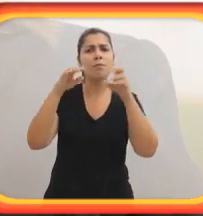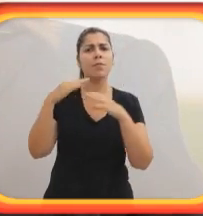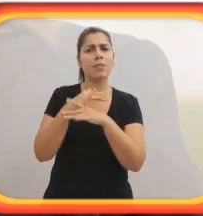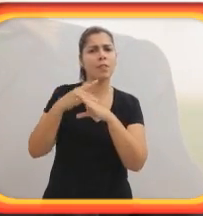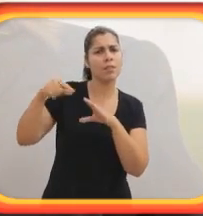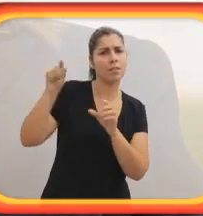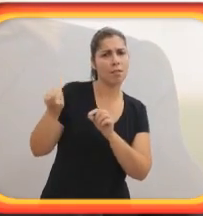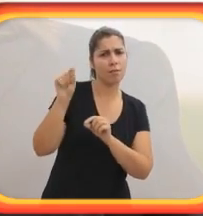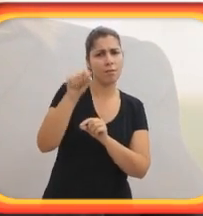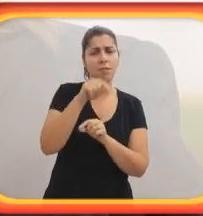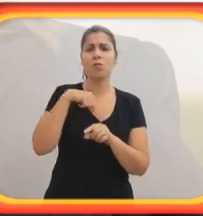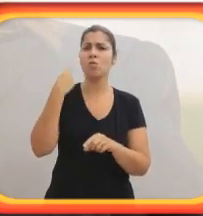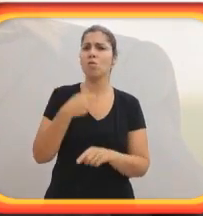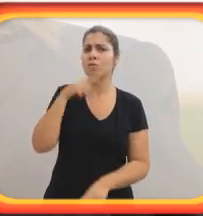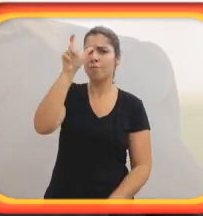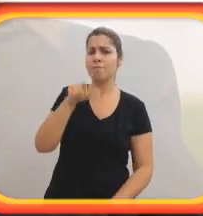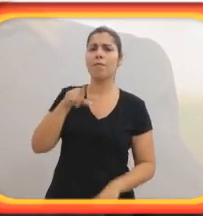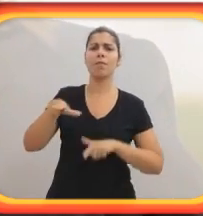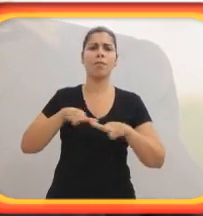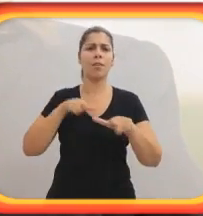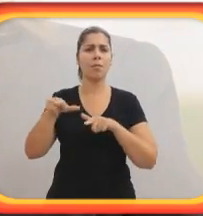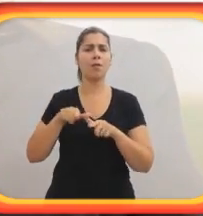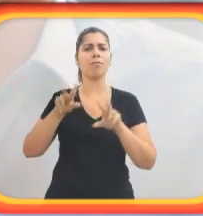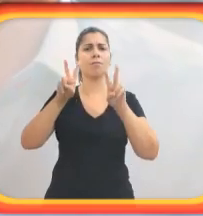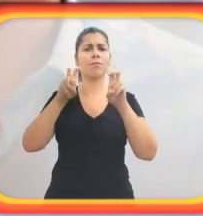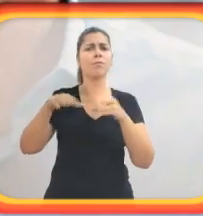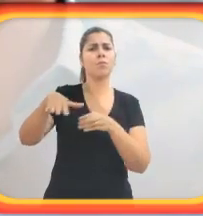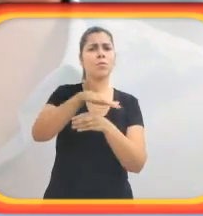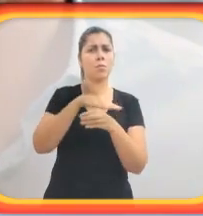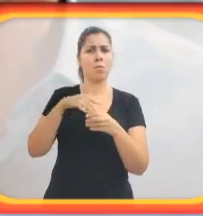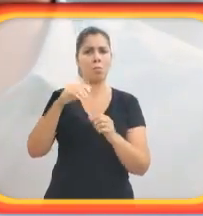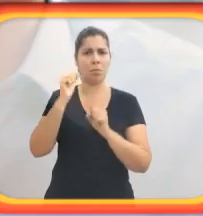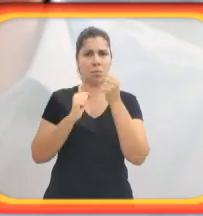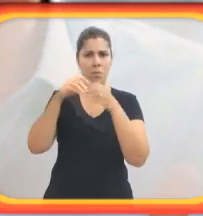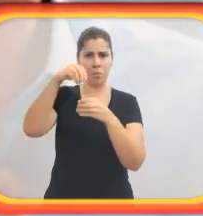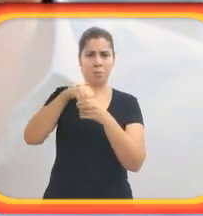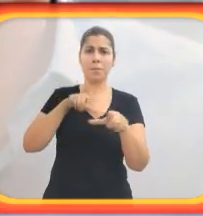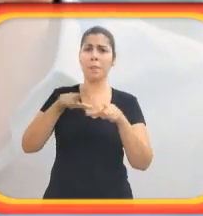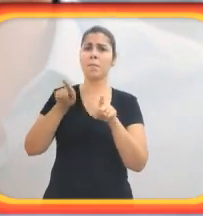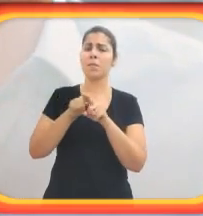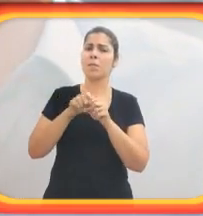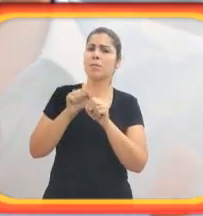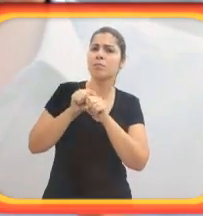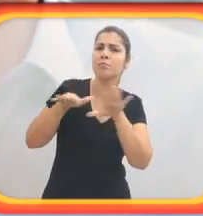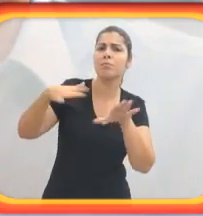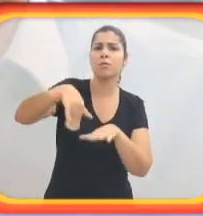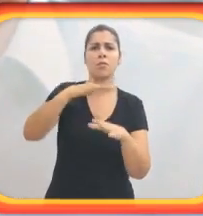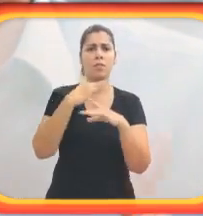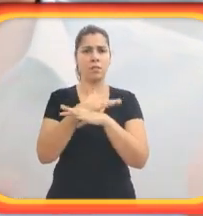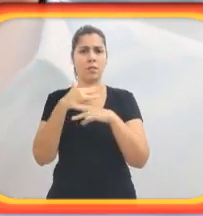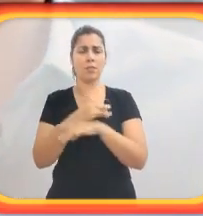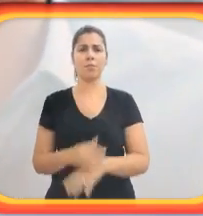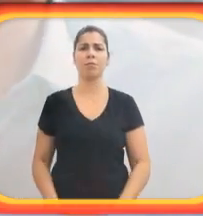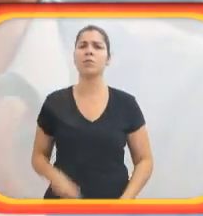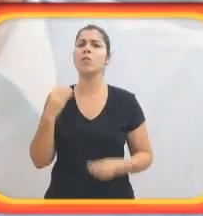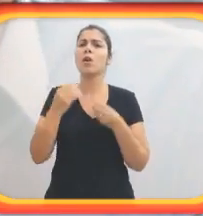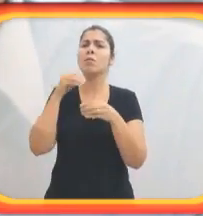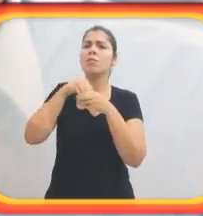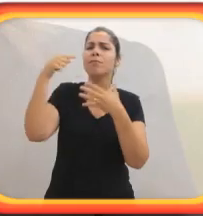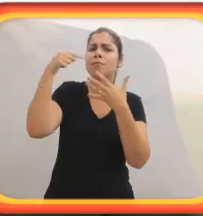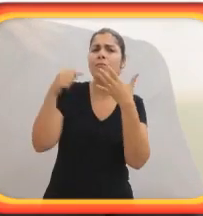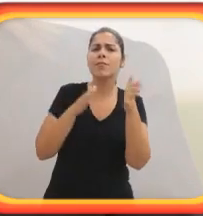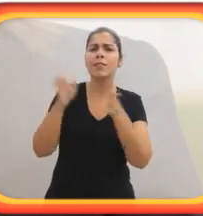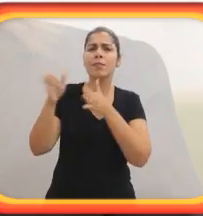é trabalhar com temas urbanos, trabalhar em prol das nossas cidades. Como é que entra a questão da acessibilidade para as pessoas com deficiência nesse